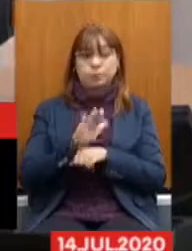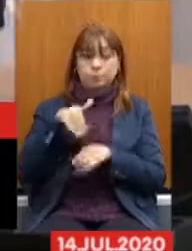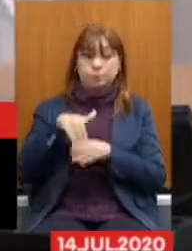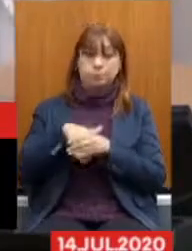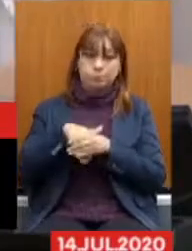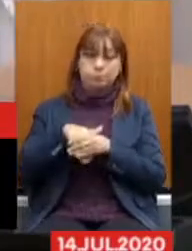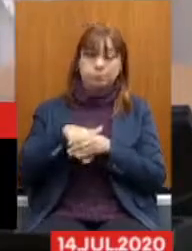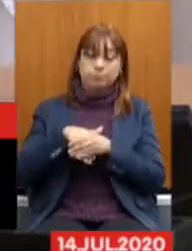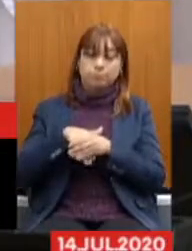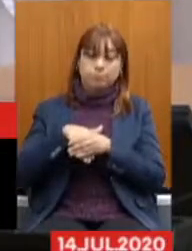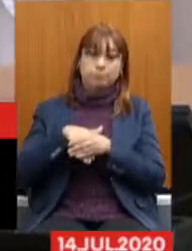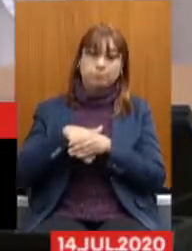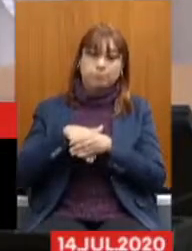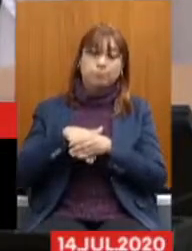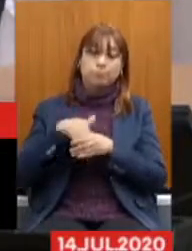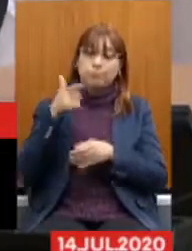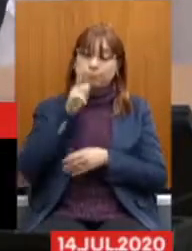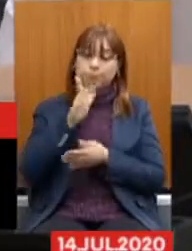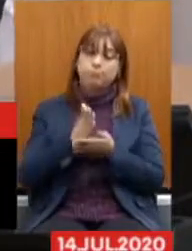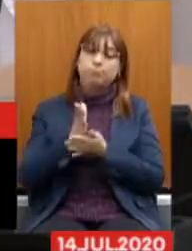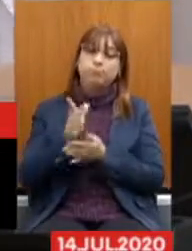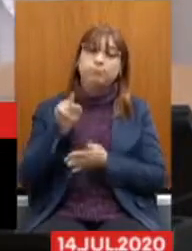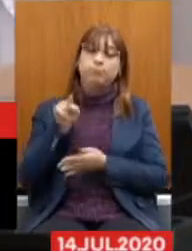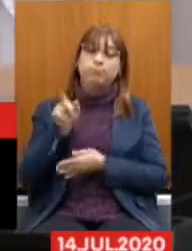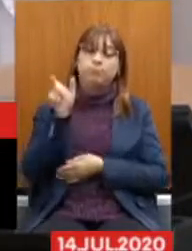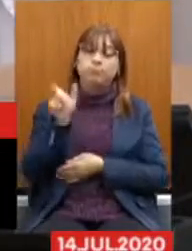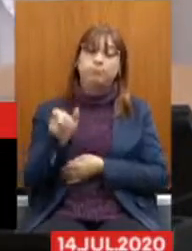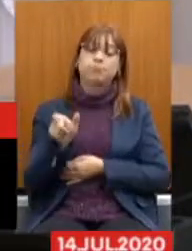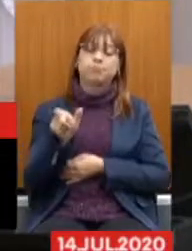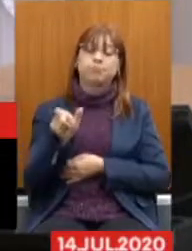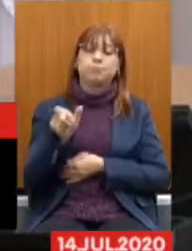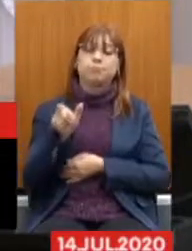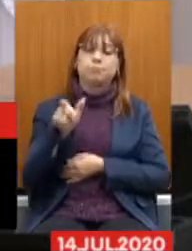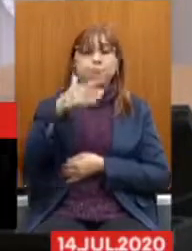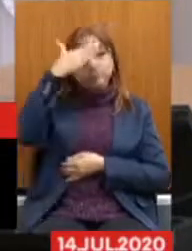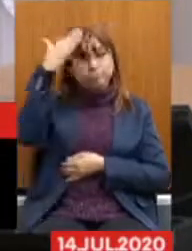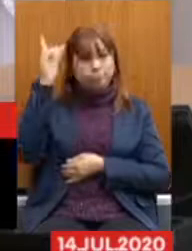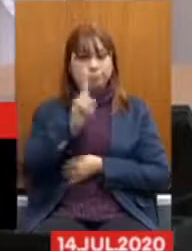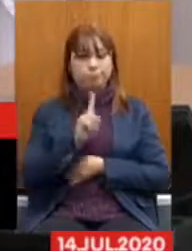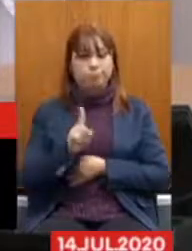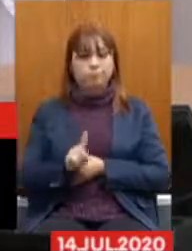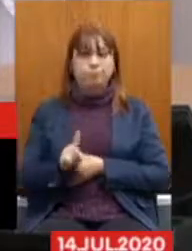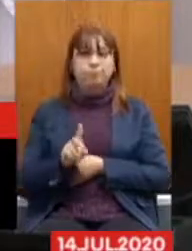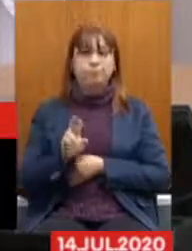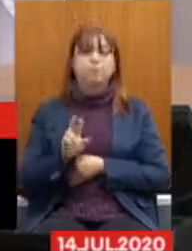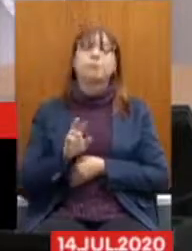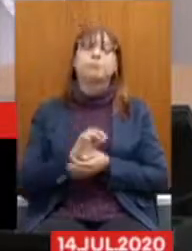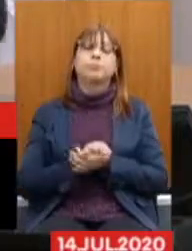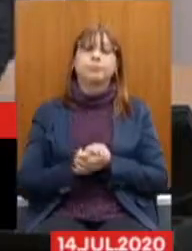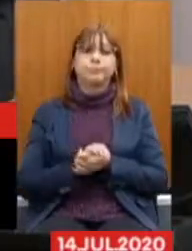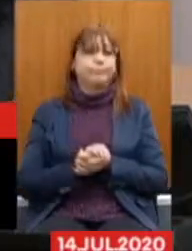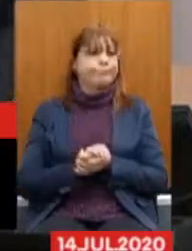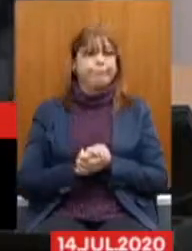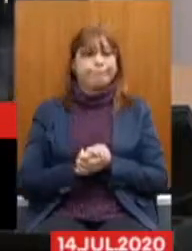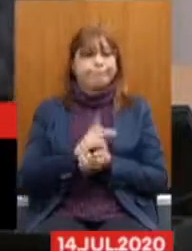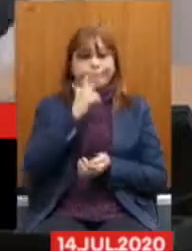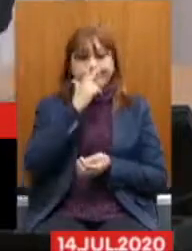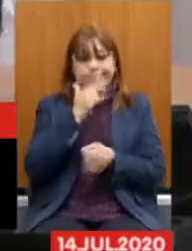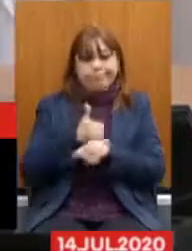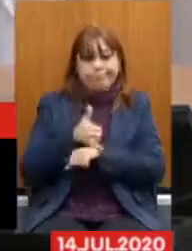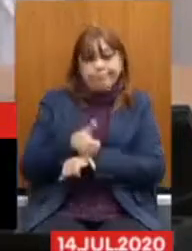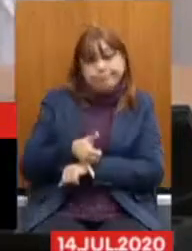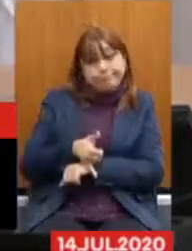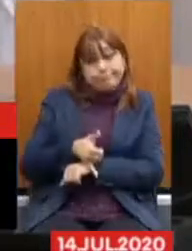para comandar os destinos do Estado de Minas Gerais. Lê do engano. Agora